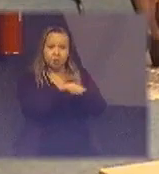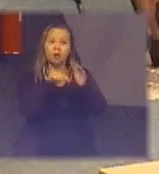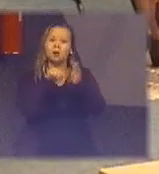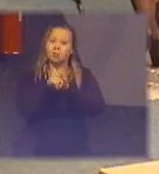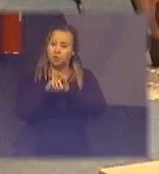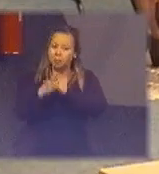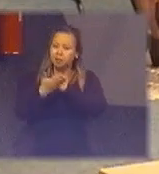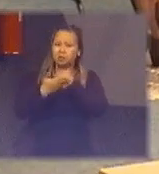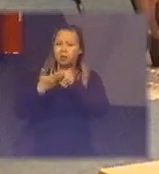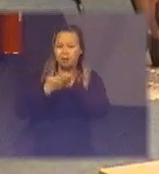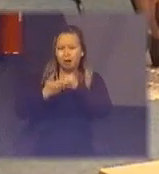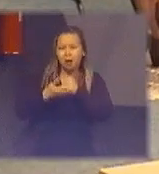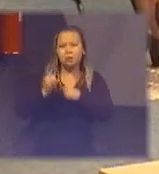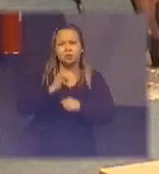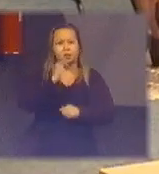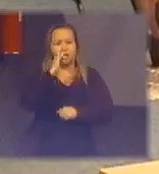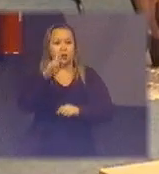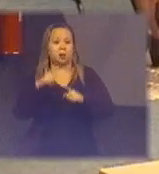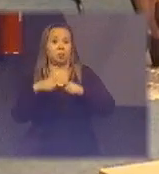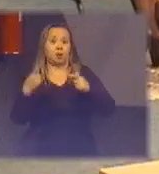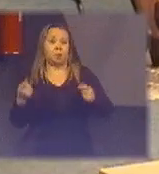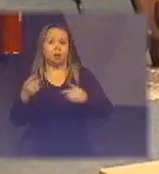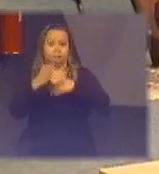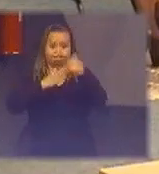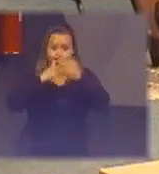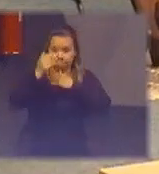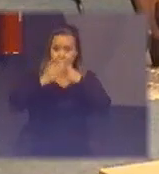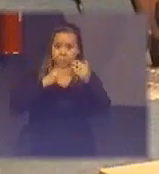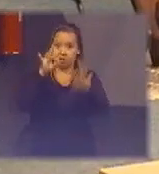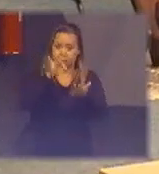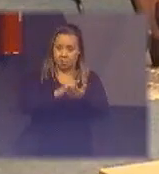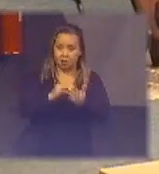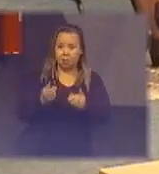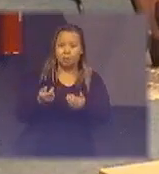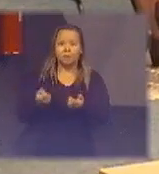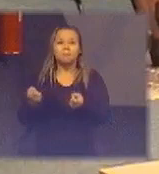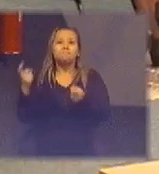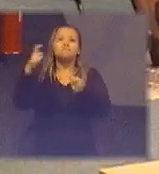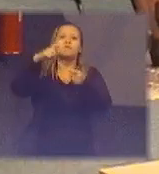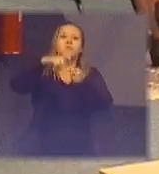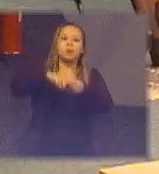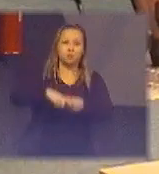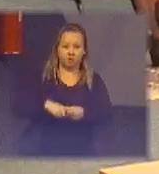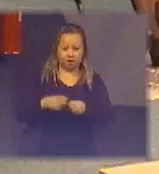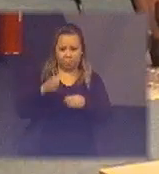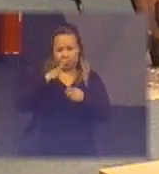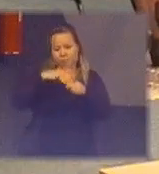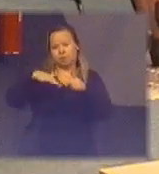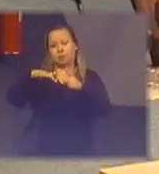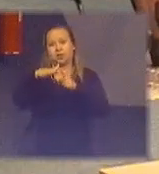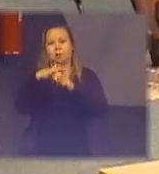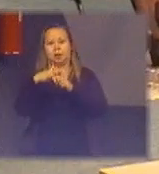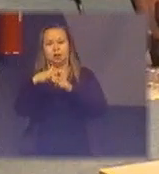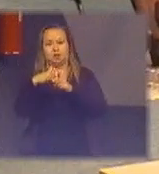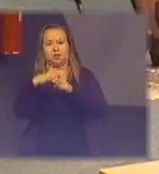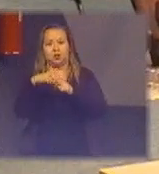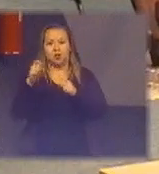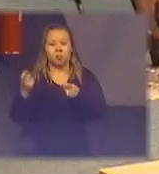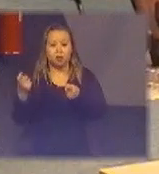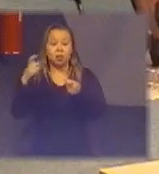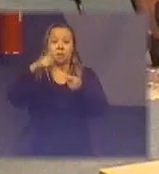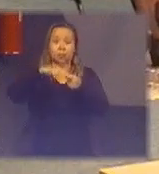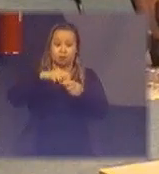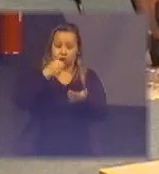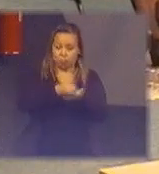é show mas tem que ser aplicada a gente tem que devolver para a sociedade eu amo dar aula eu amo dar palestra eu acho que isso é uma devolutiva